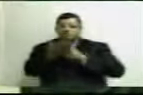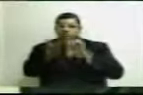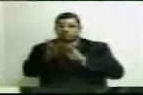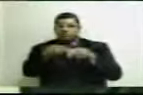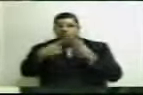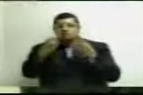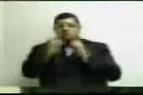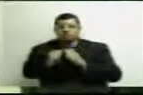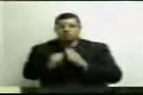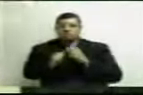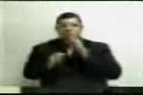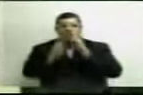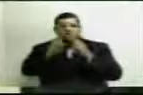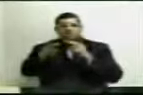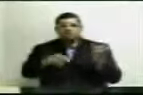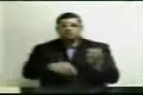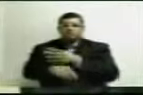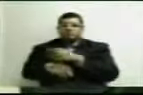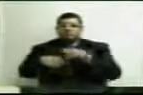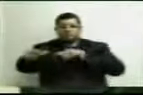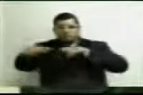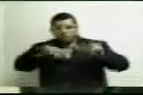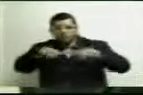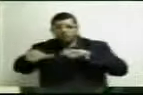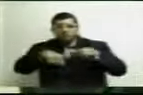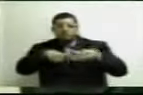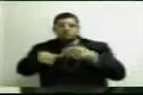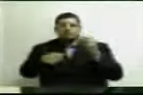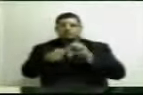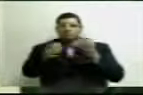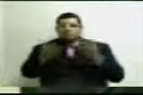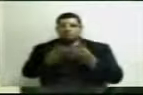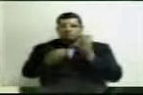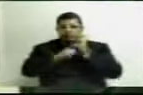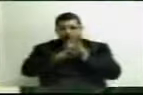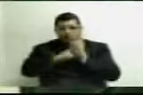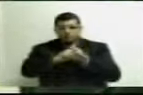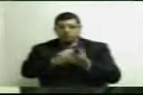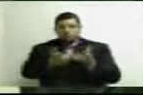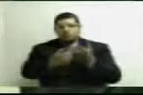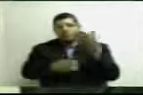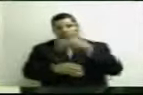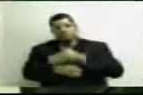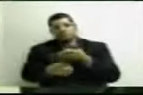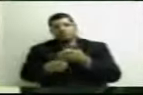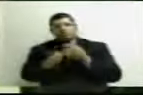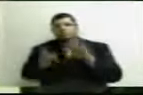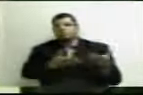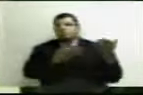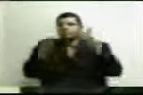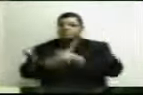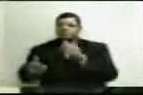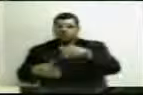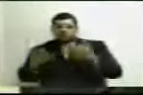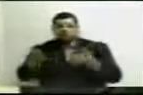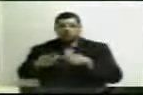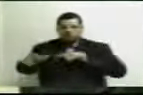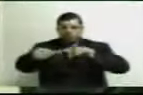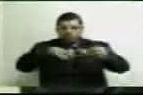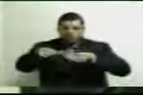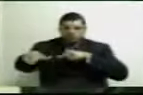Fazenda, mas possamos dar uma resposta do nosso trabalho, do trabalho que foi feito nesta casa e que trouxemos aqui